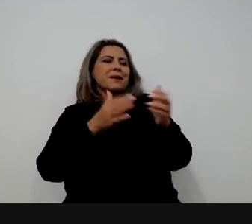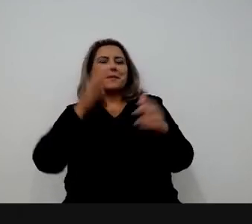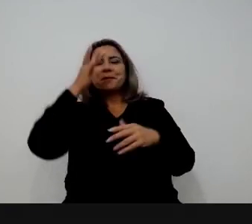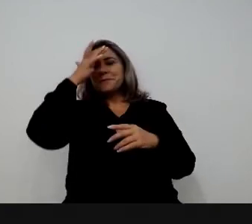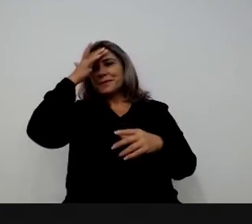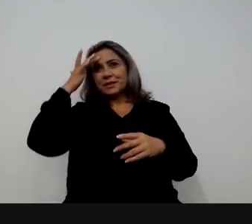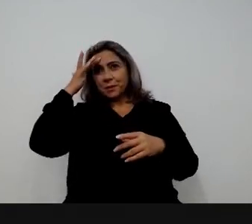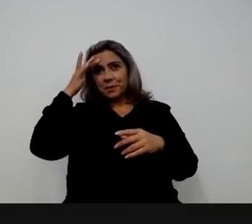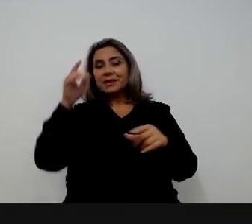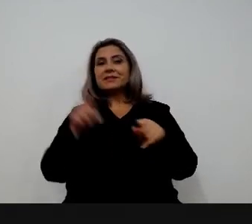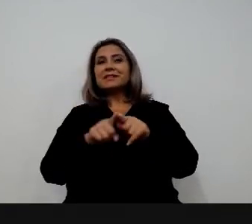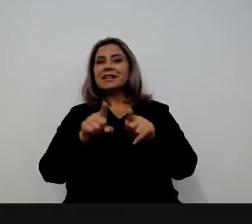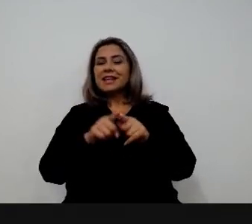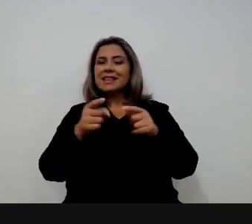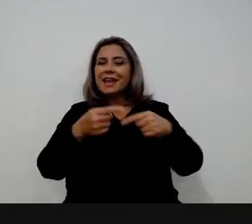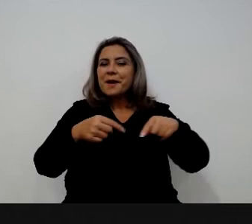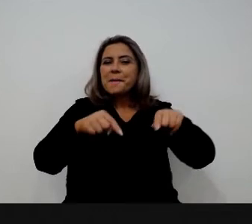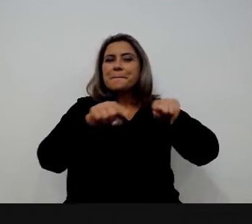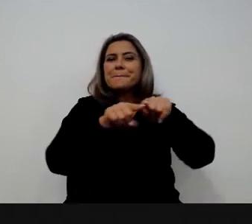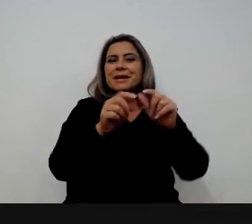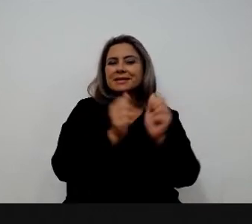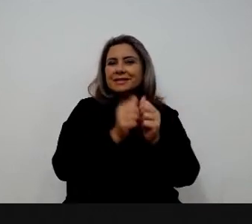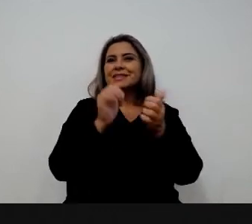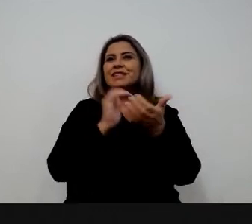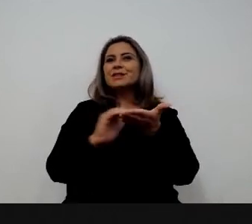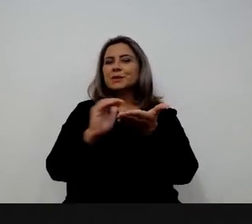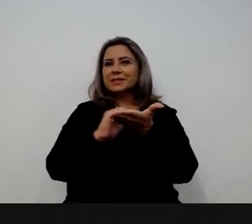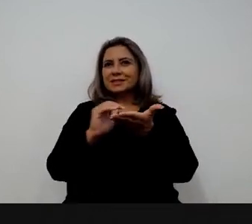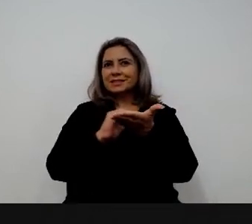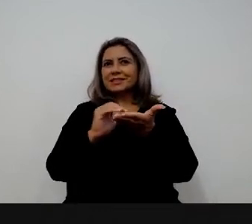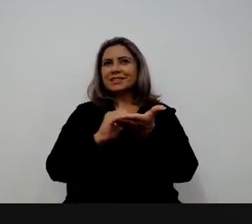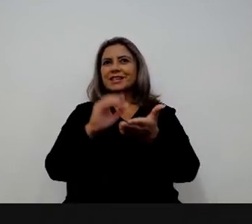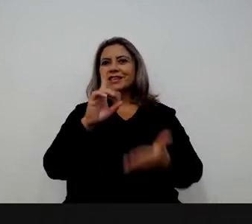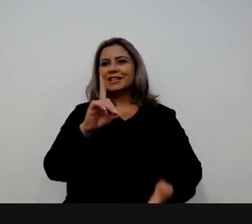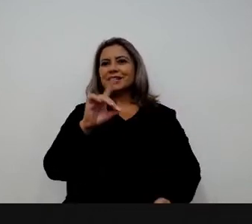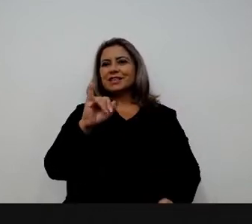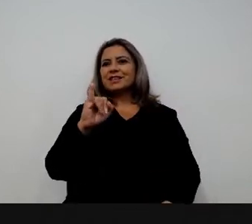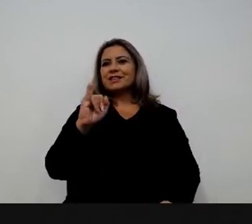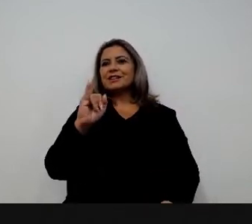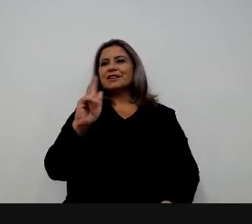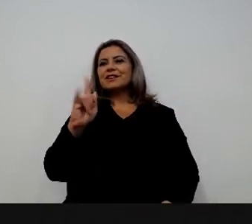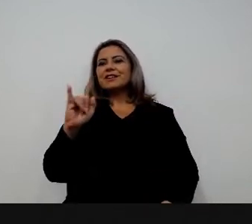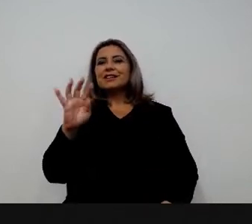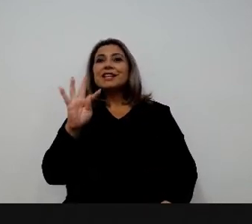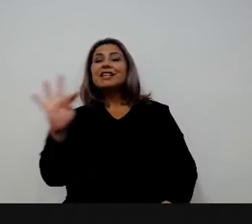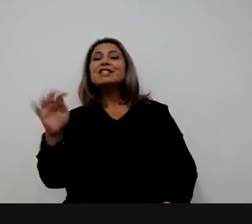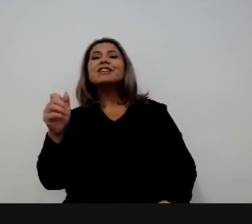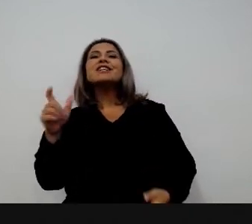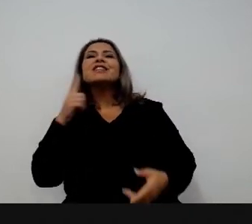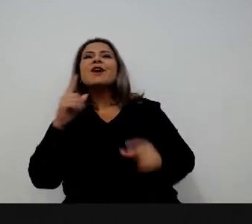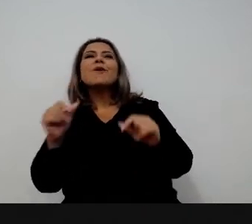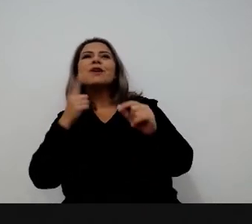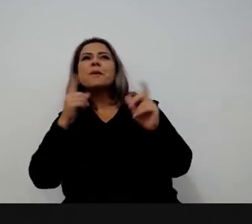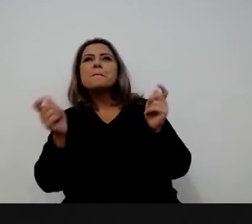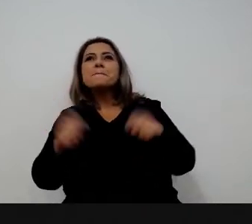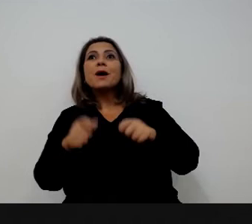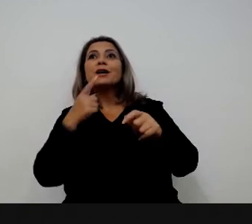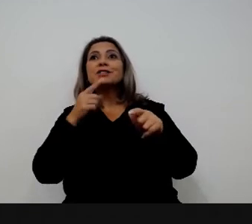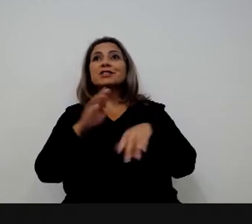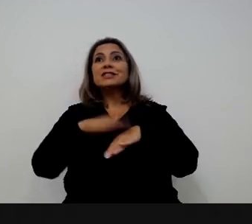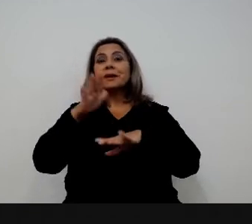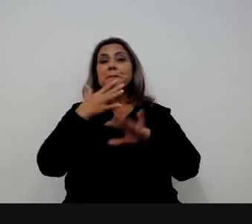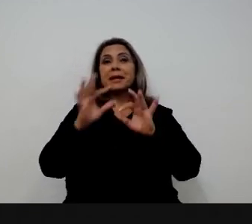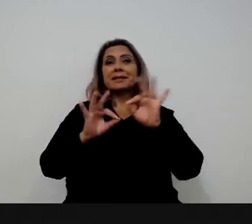cidadão. Também é uma parceria que a gente fez com a Secretaria de Governo Digital, tentando entender dentro das nossas ofertas aquilo que poderia ser mais